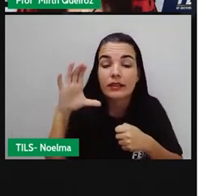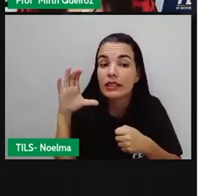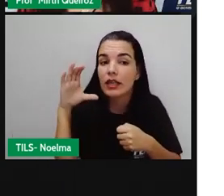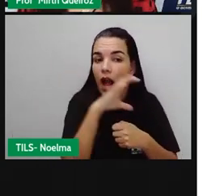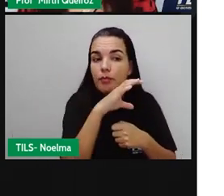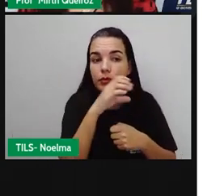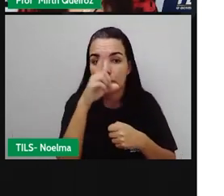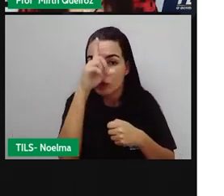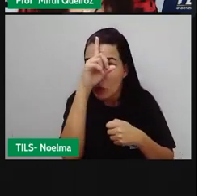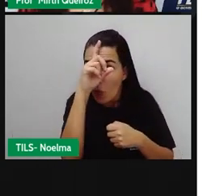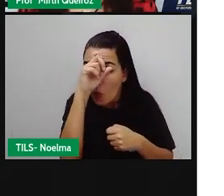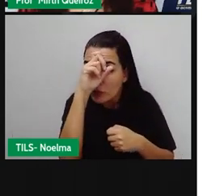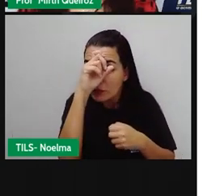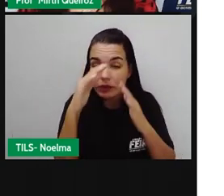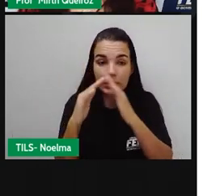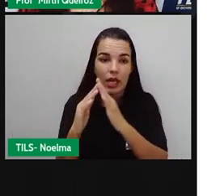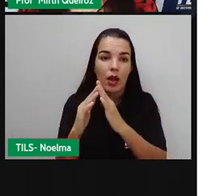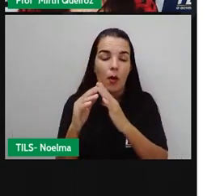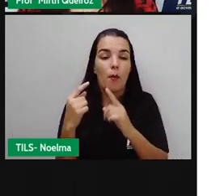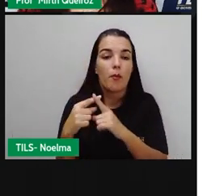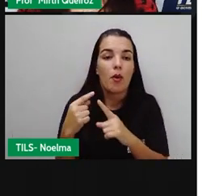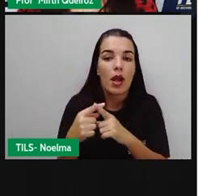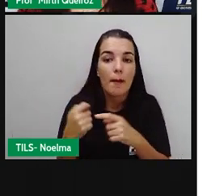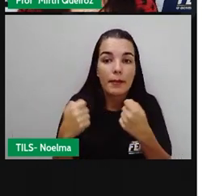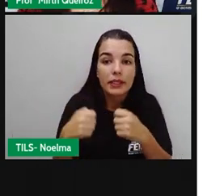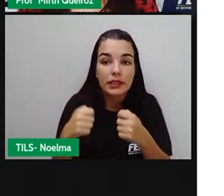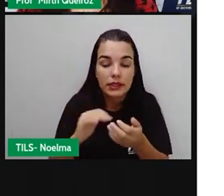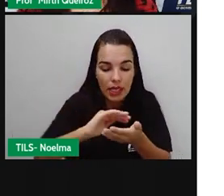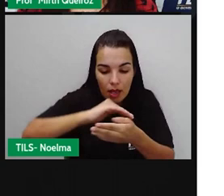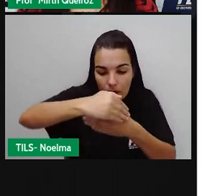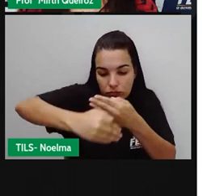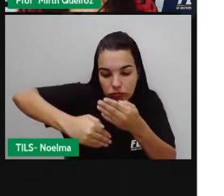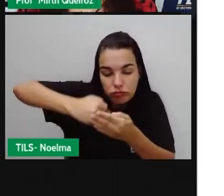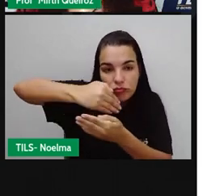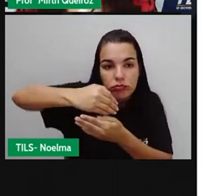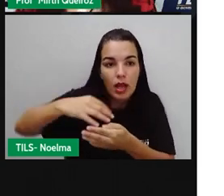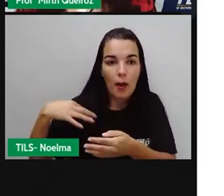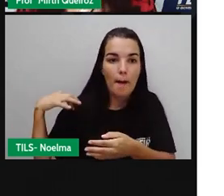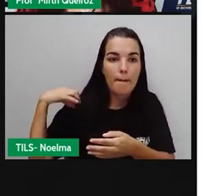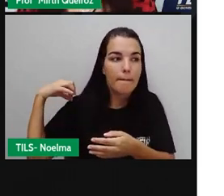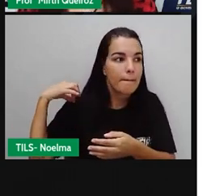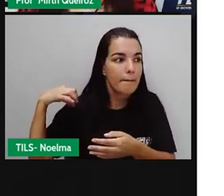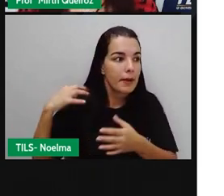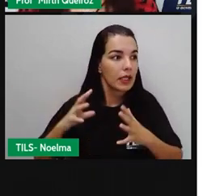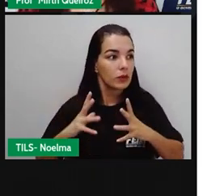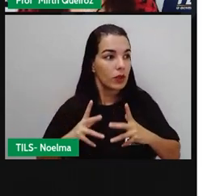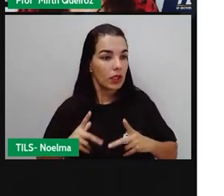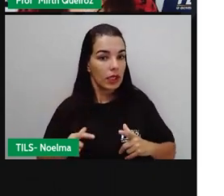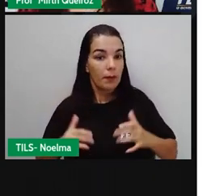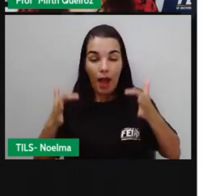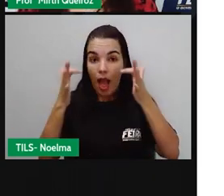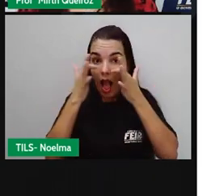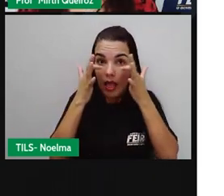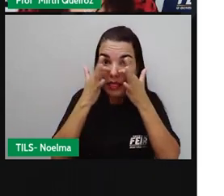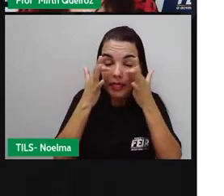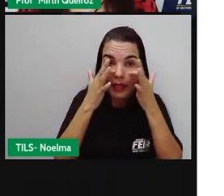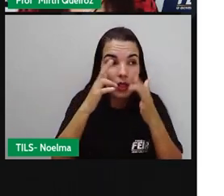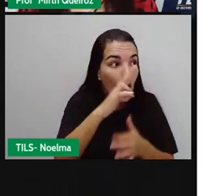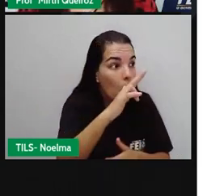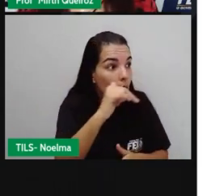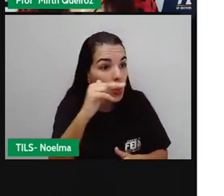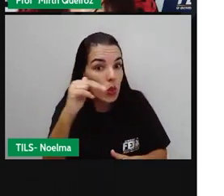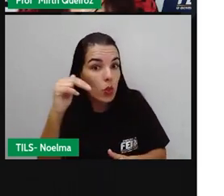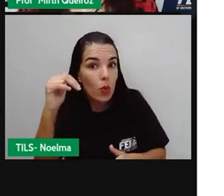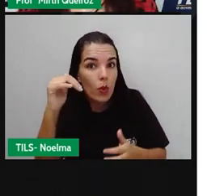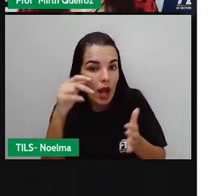Enquanto não houver atendimento no hospital, deve-se cobrir a queimadura com pano limpo e ficar atento. Nunca fure as